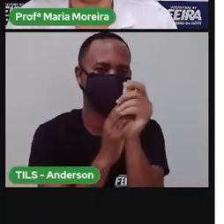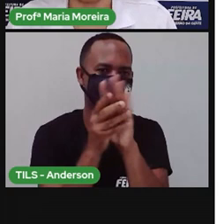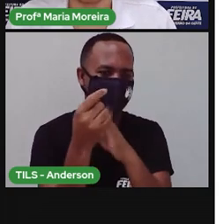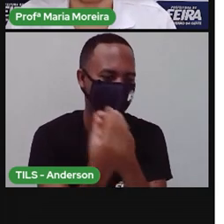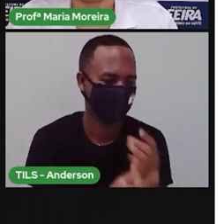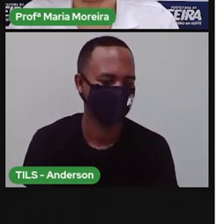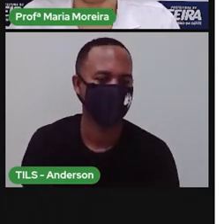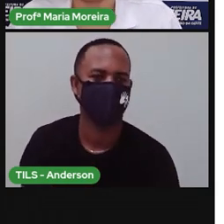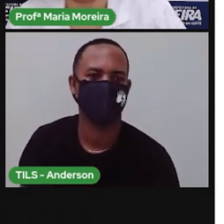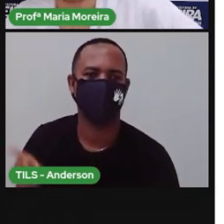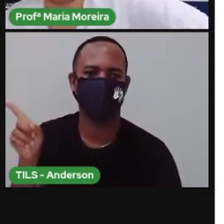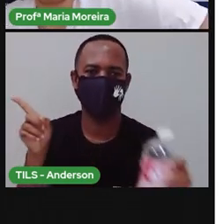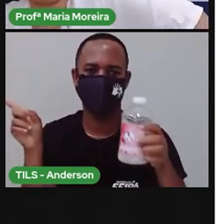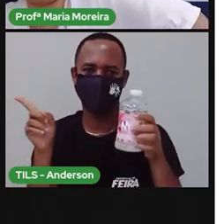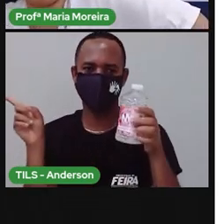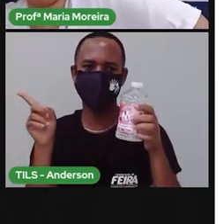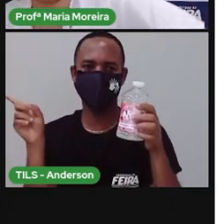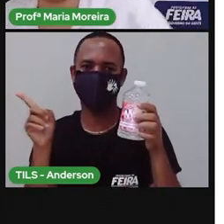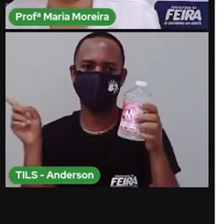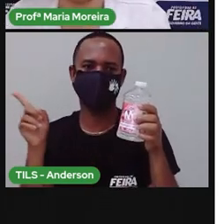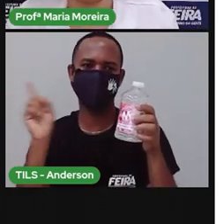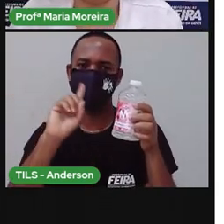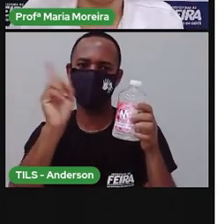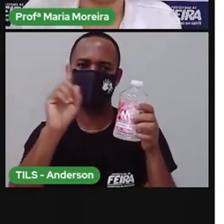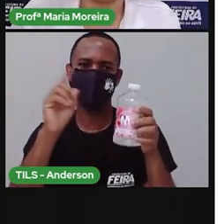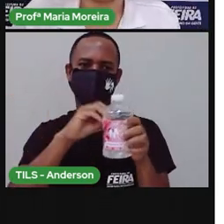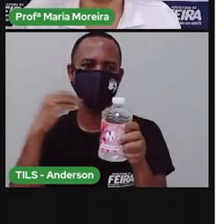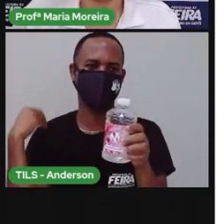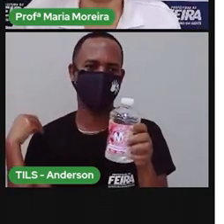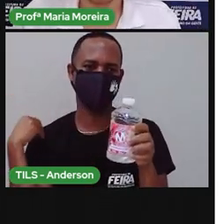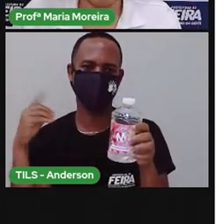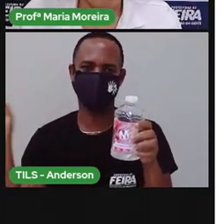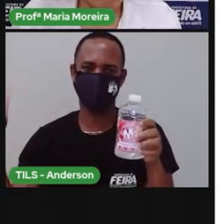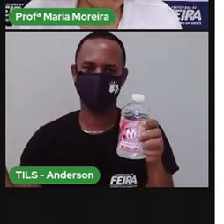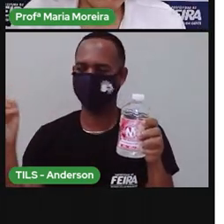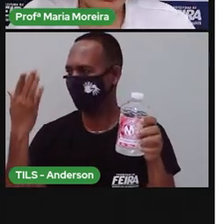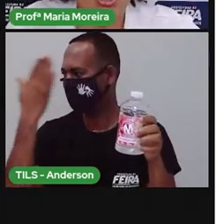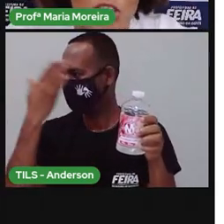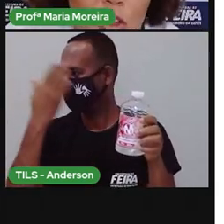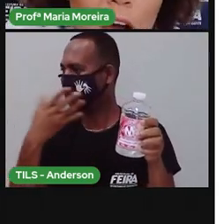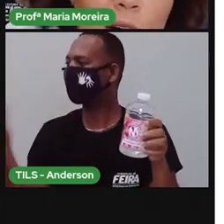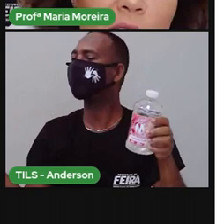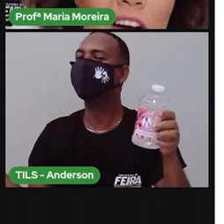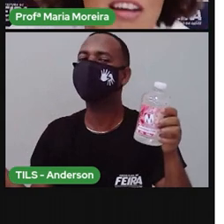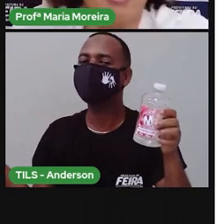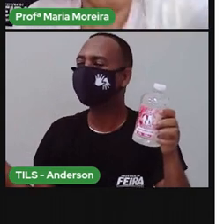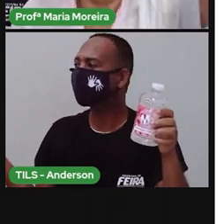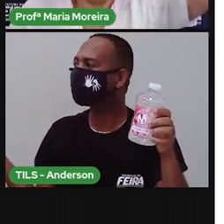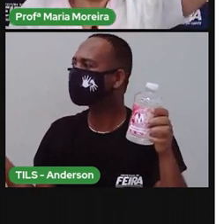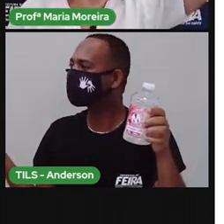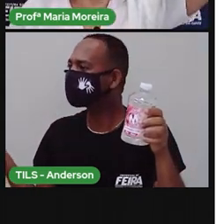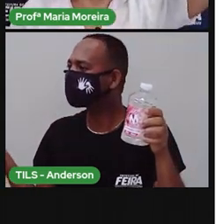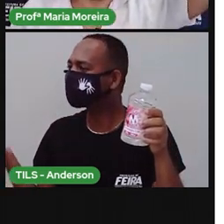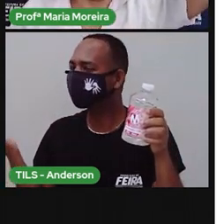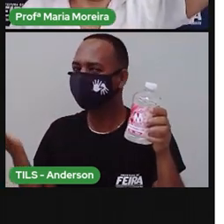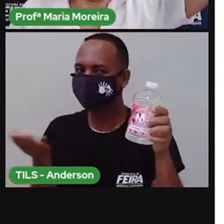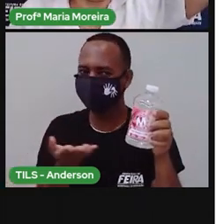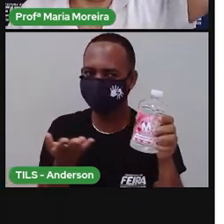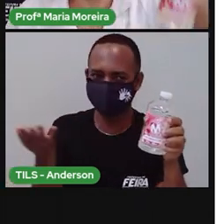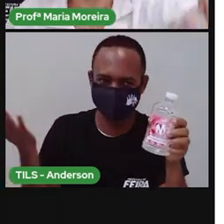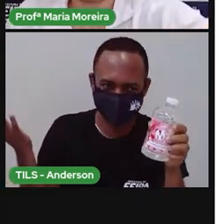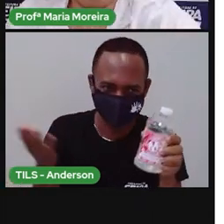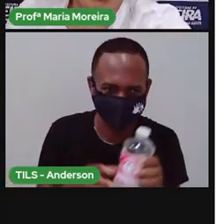vacina, logicamente. Tá? Meu braço tá aqui pronto. Tá butantã. O que ver? Eu uso sim, gente. Eu tenho álcool. Aqui, ó.